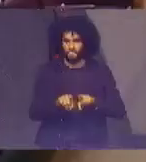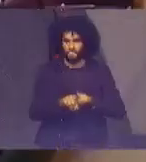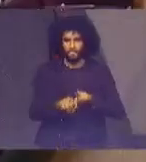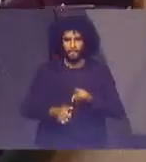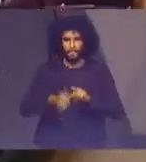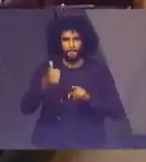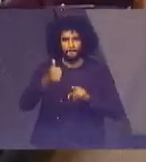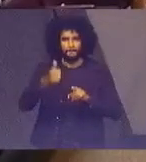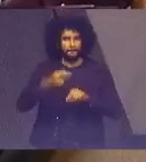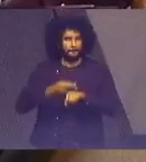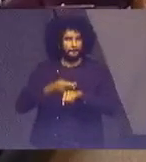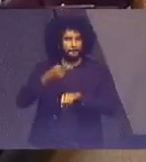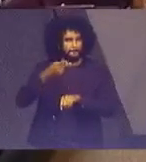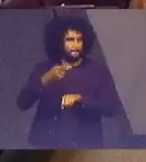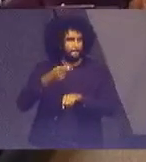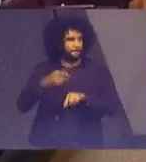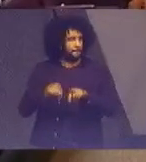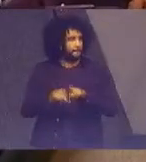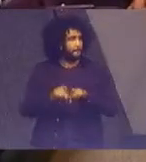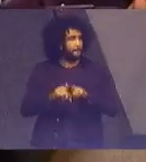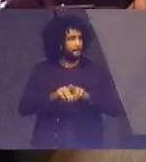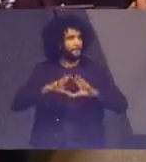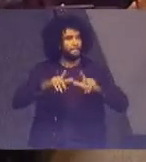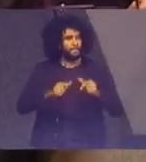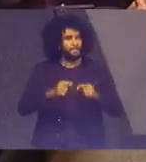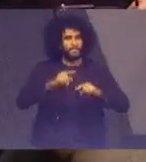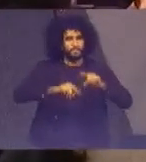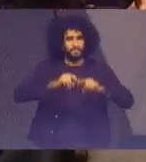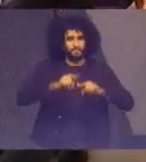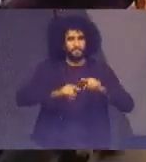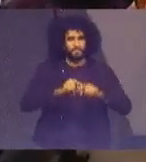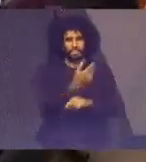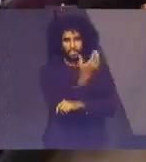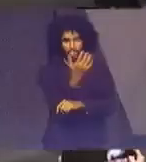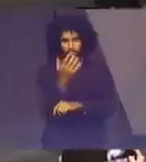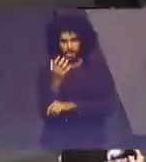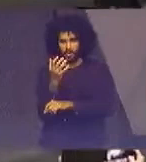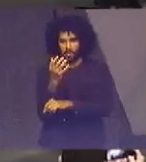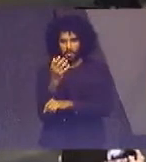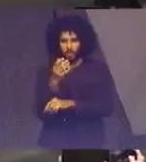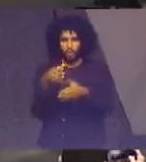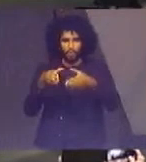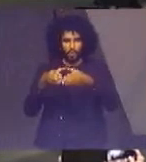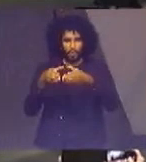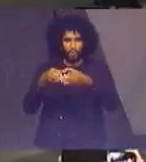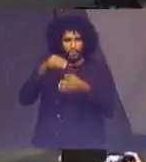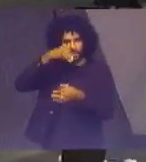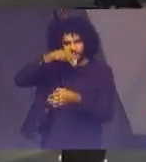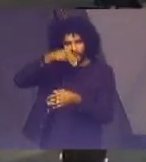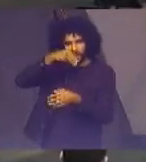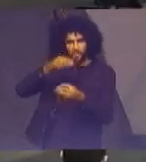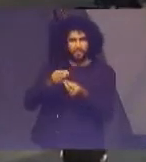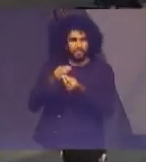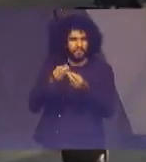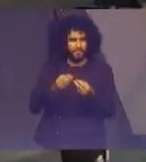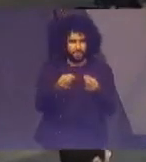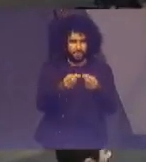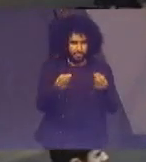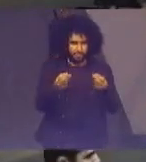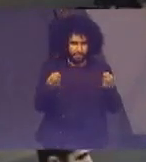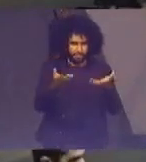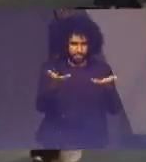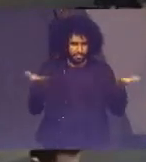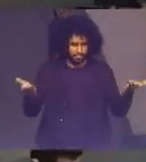Prêmio ODS Brasil e material de educação ambiental da Turma da Mônica, que foram distribuídos aos participantes do